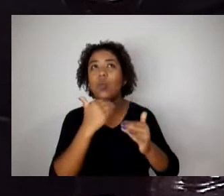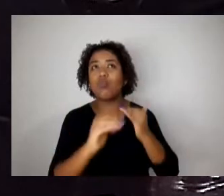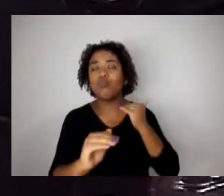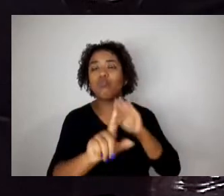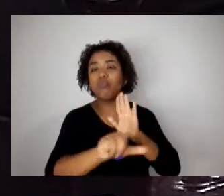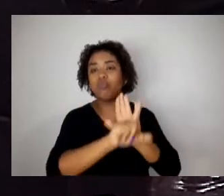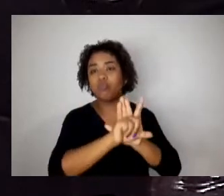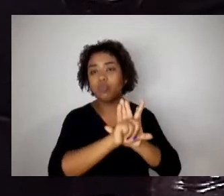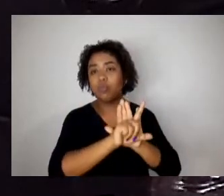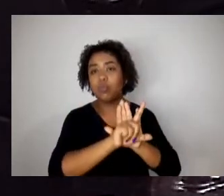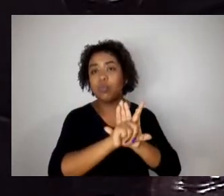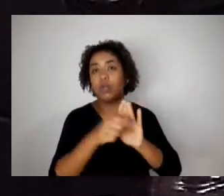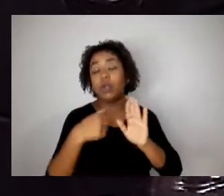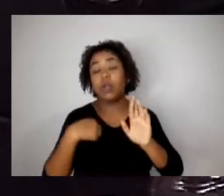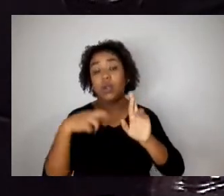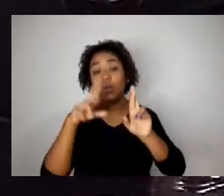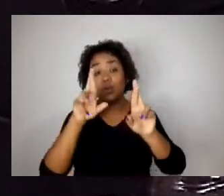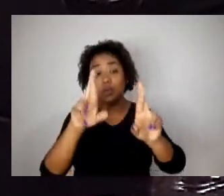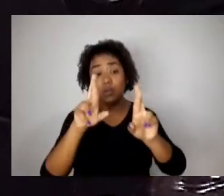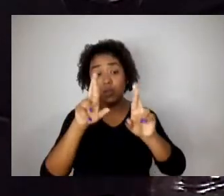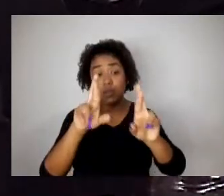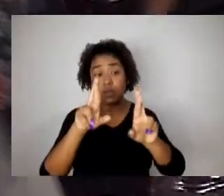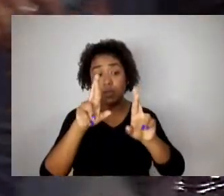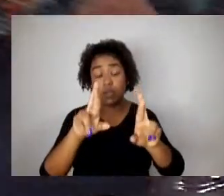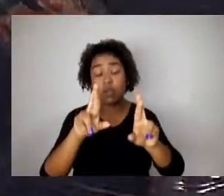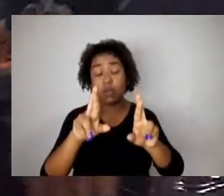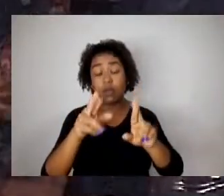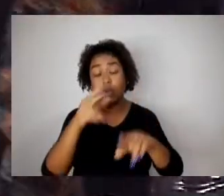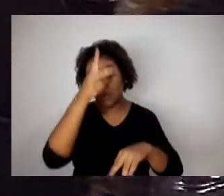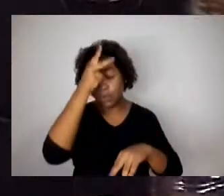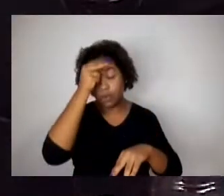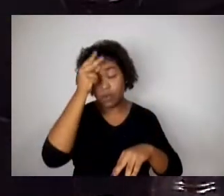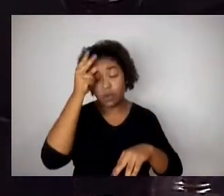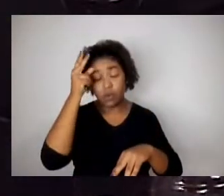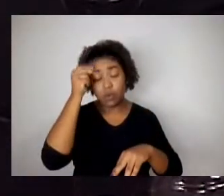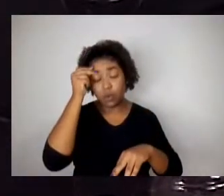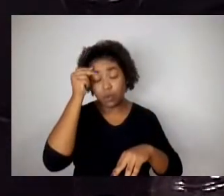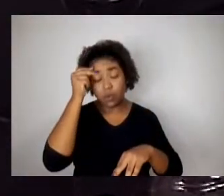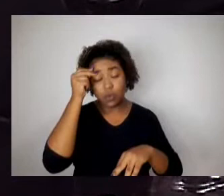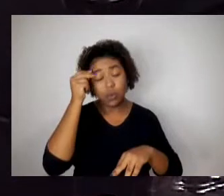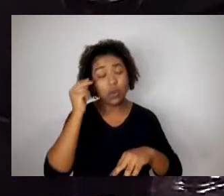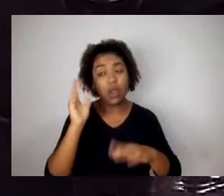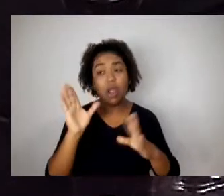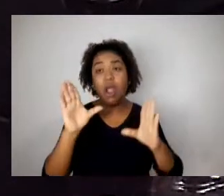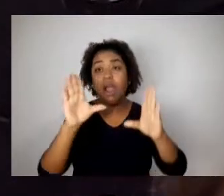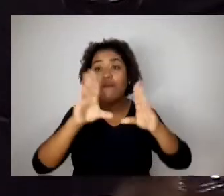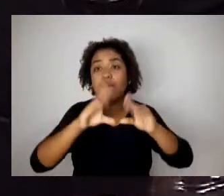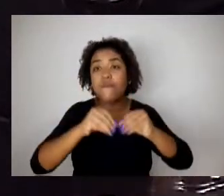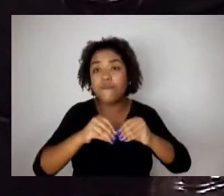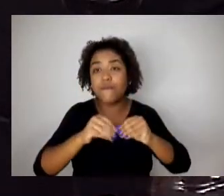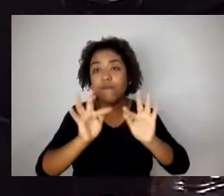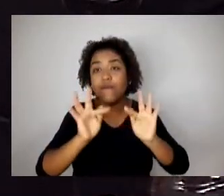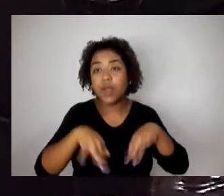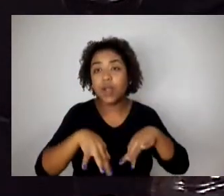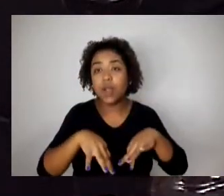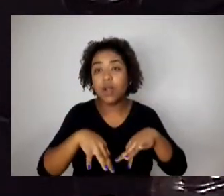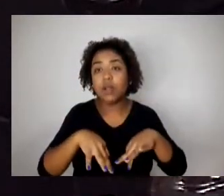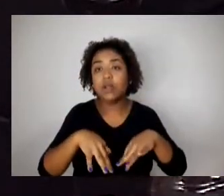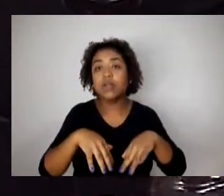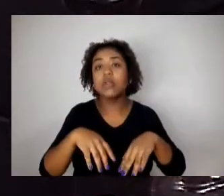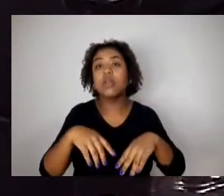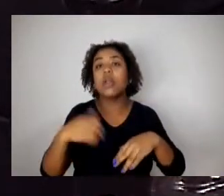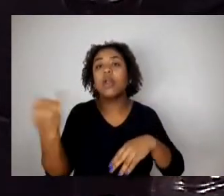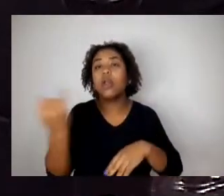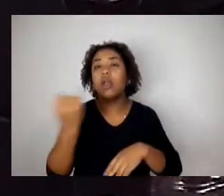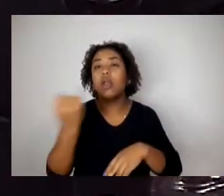a prefeita vete essa matéria, mas é importante que foi nominal e que a sociedade também